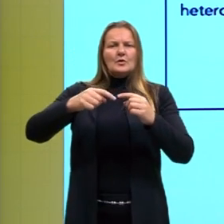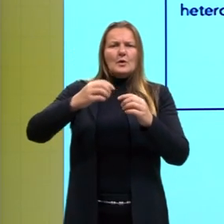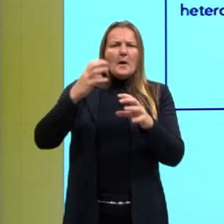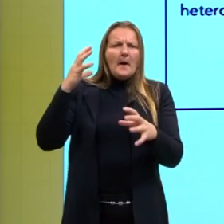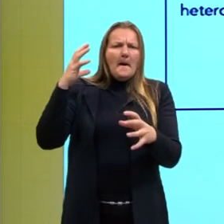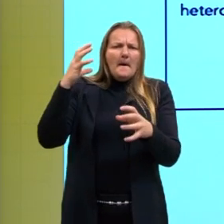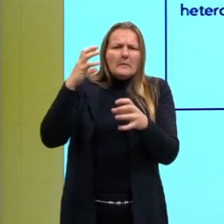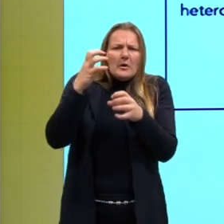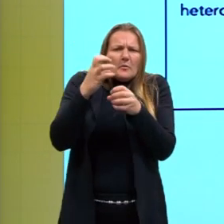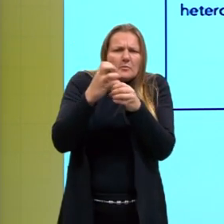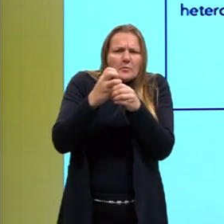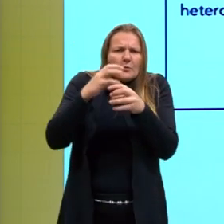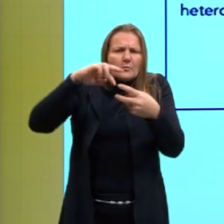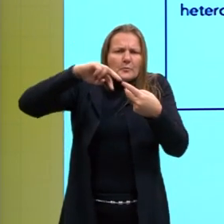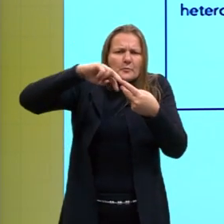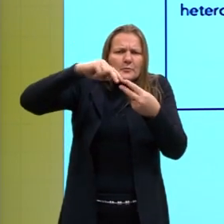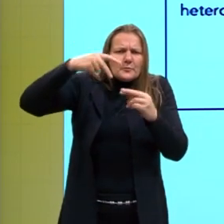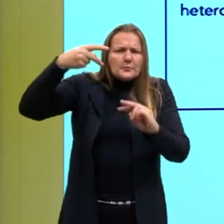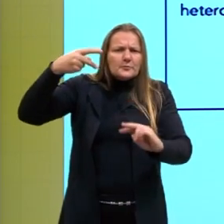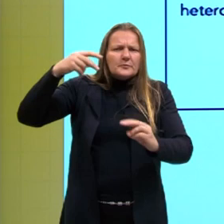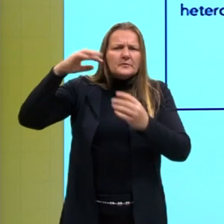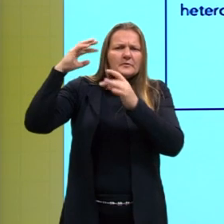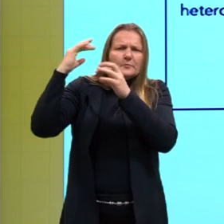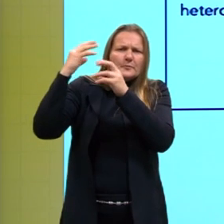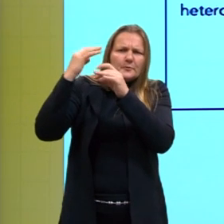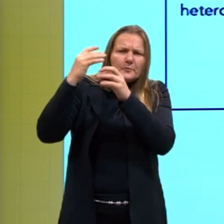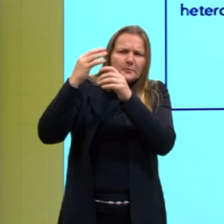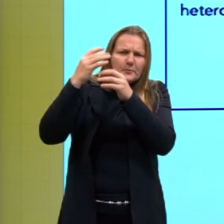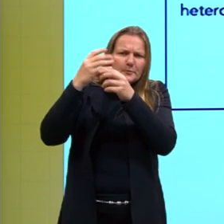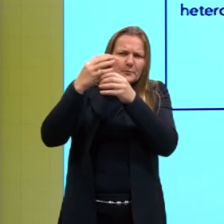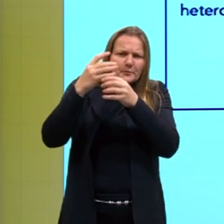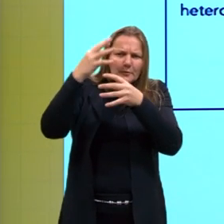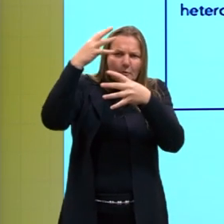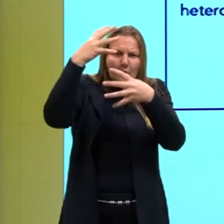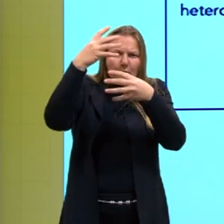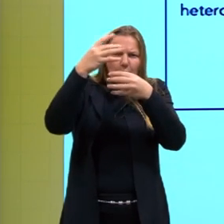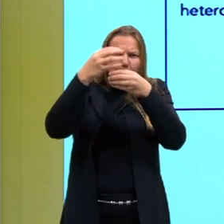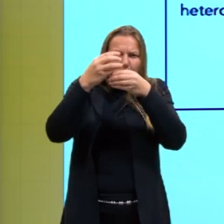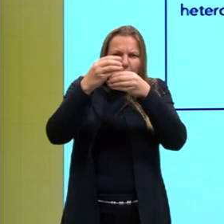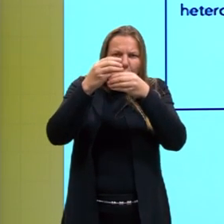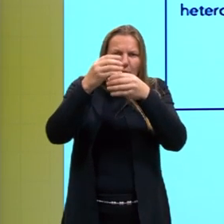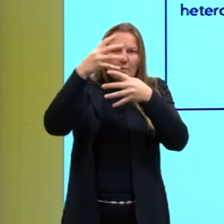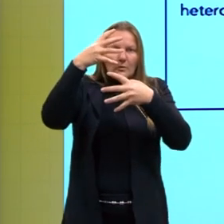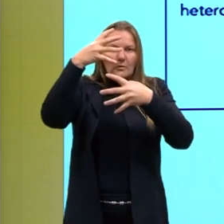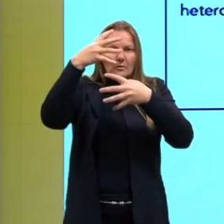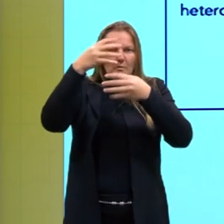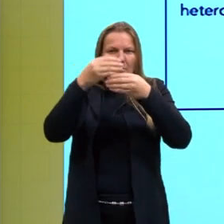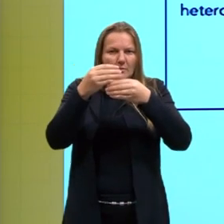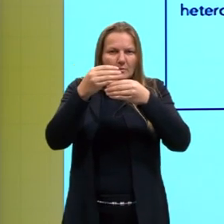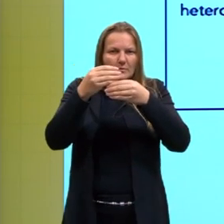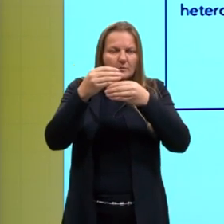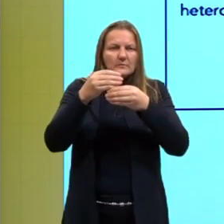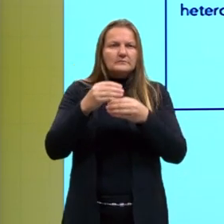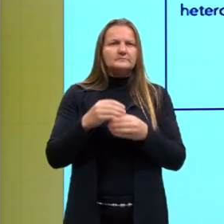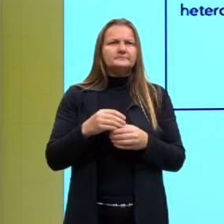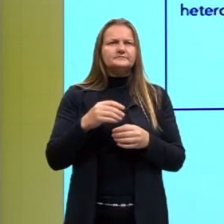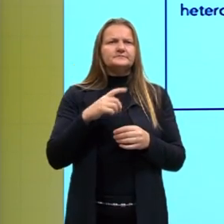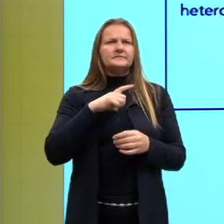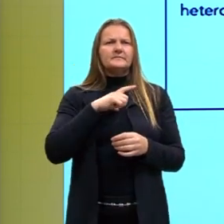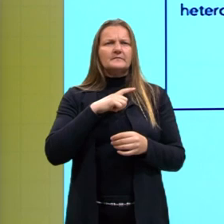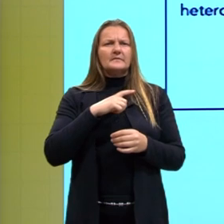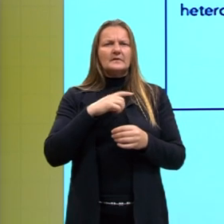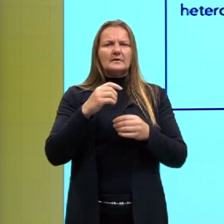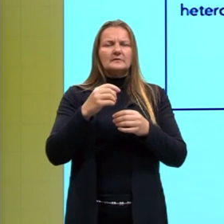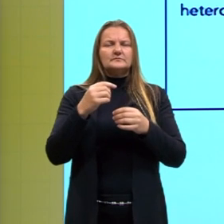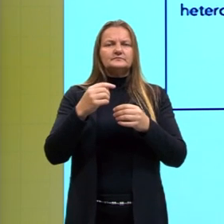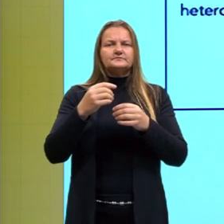mais, se enrola mais. Aí, depois, por fim, essa cromatina está bastante